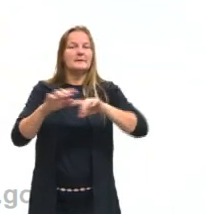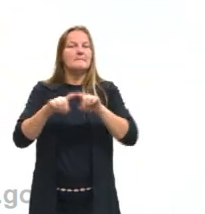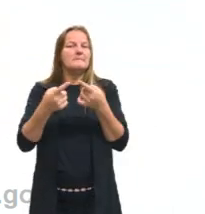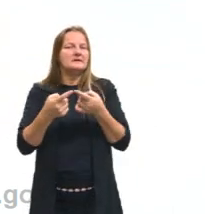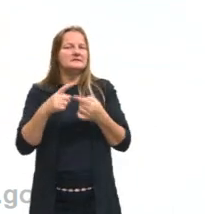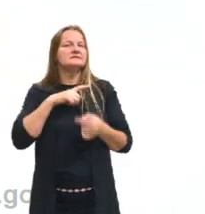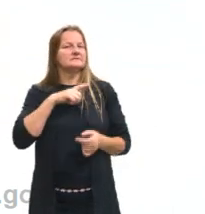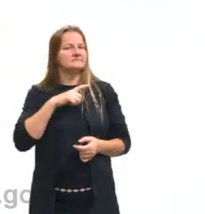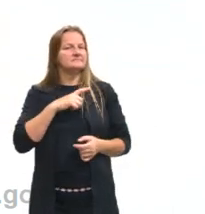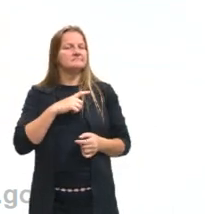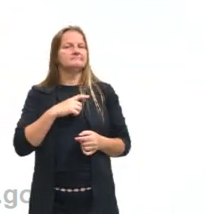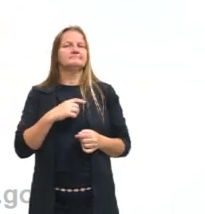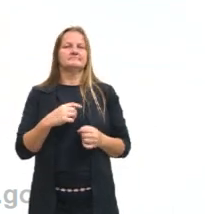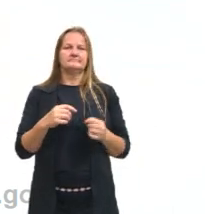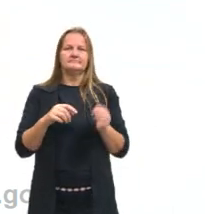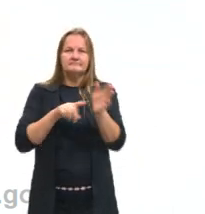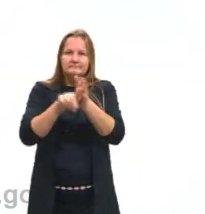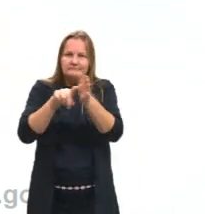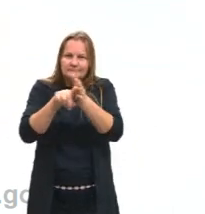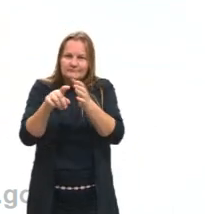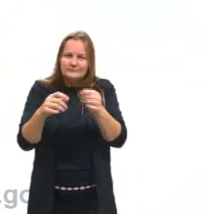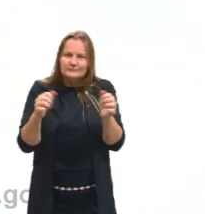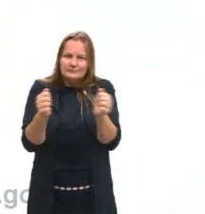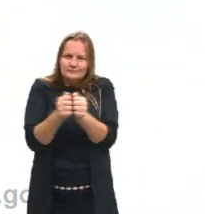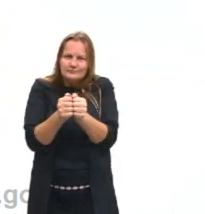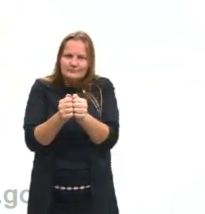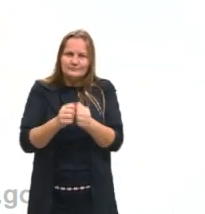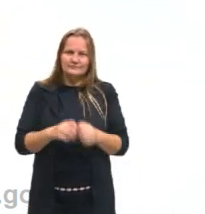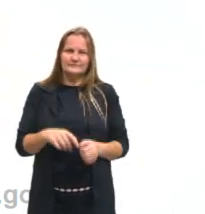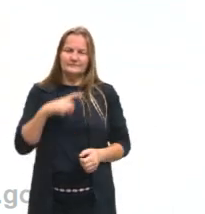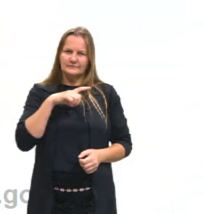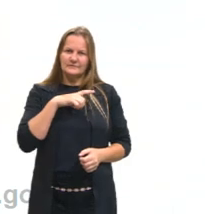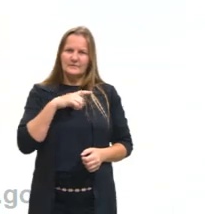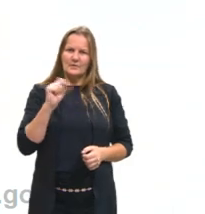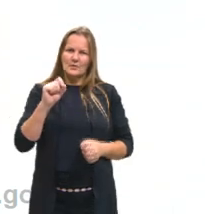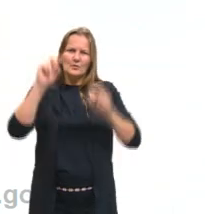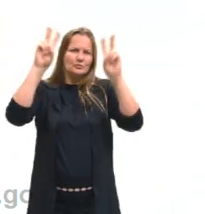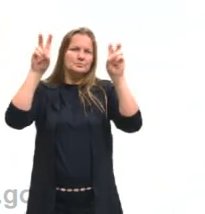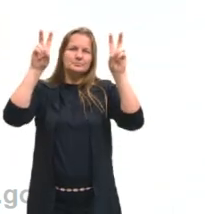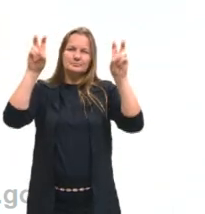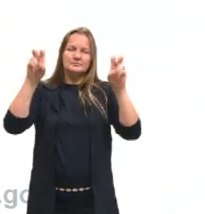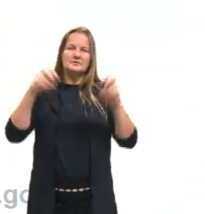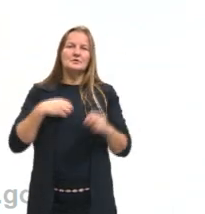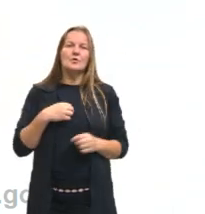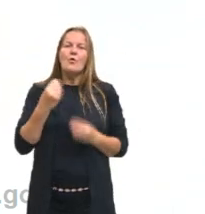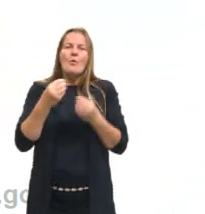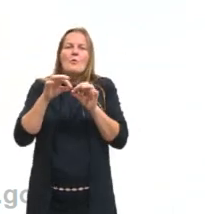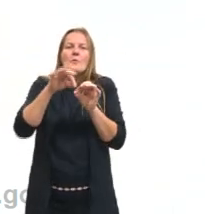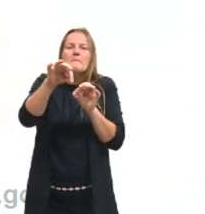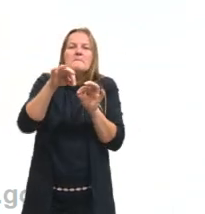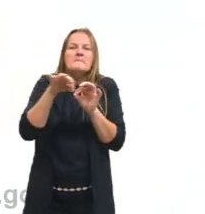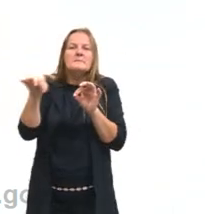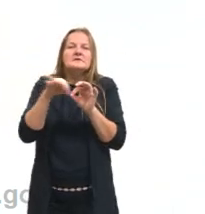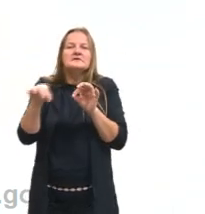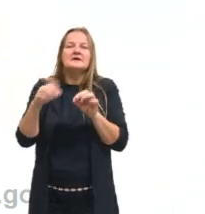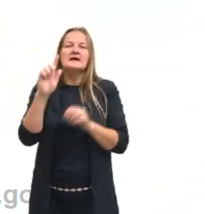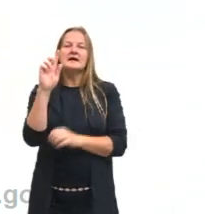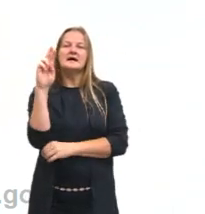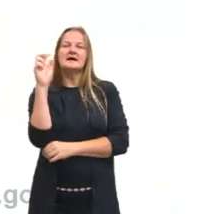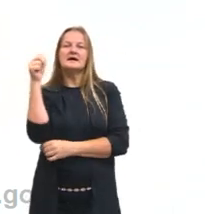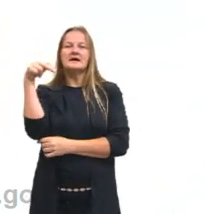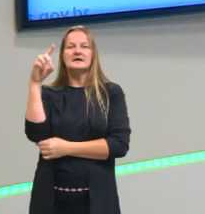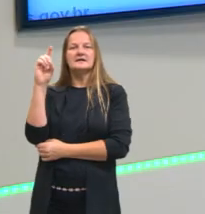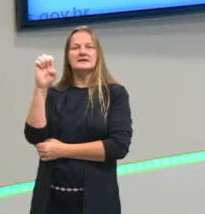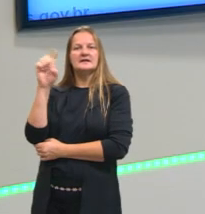gente teve uma questão. A gente teve uma questão sobre unidade de medidas, sobre grandezas, né, os prefixos.